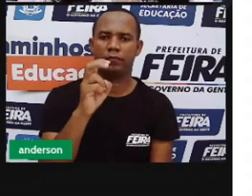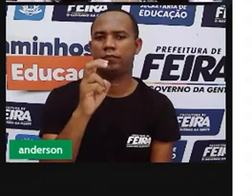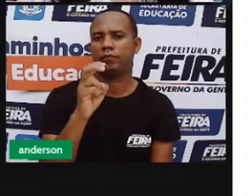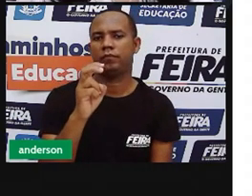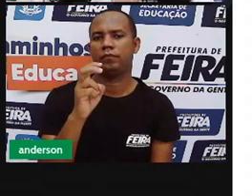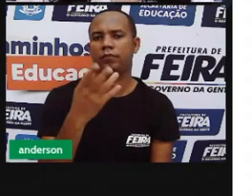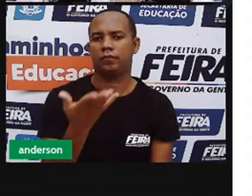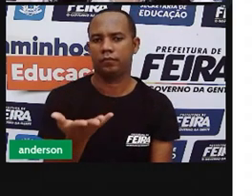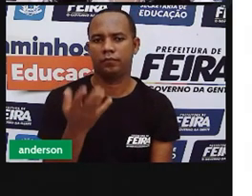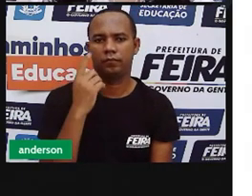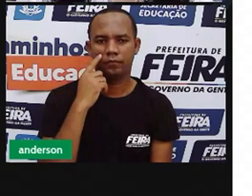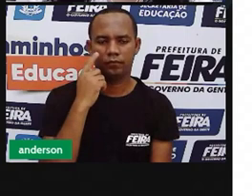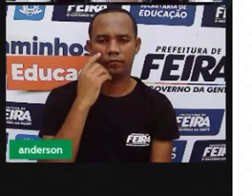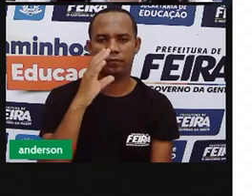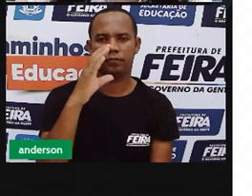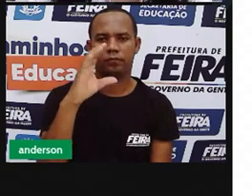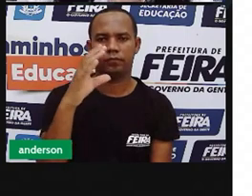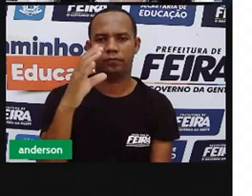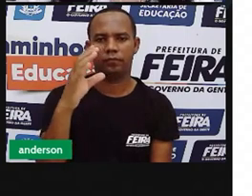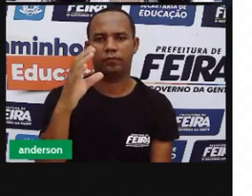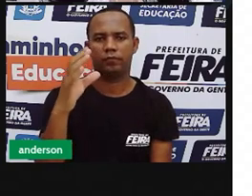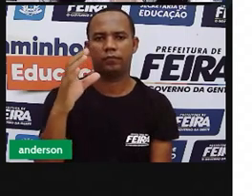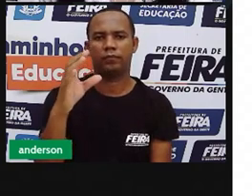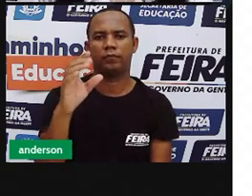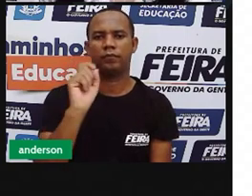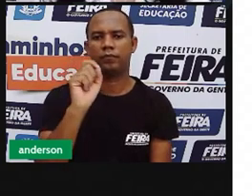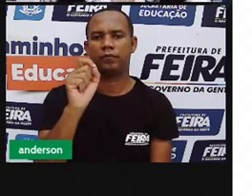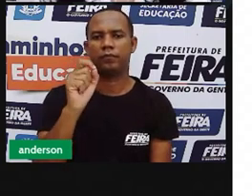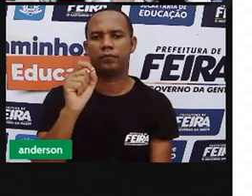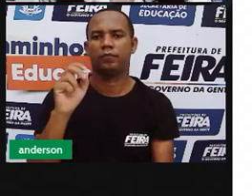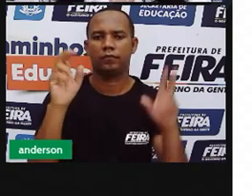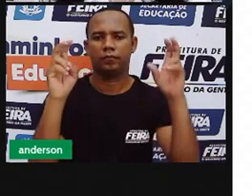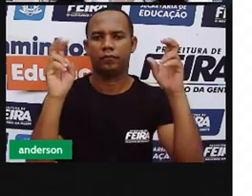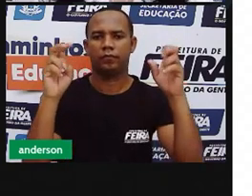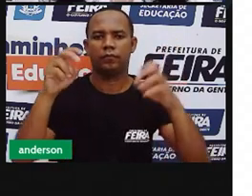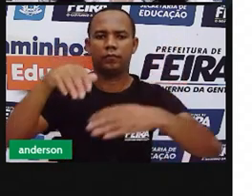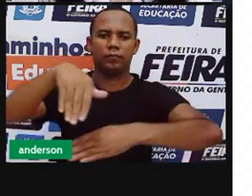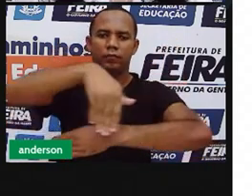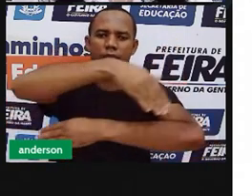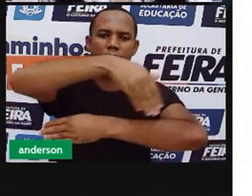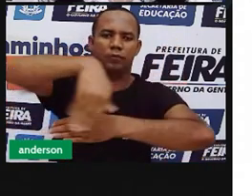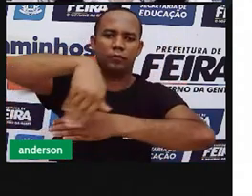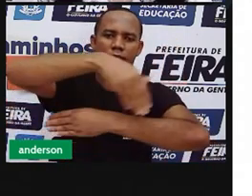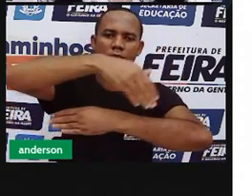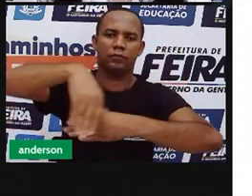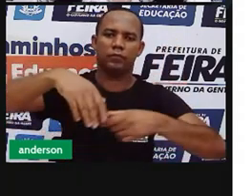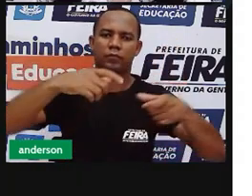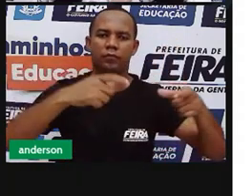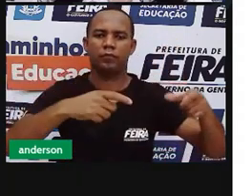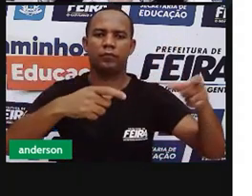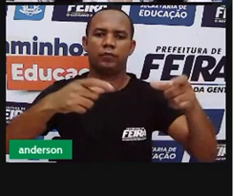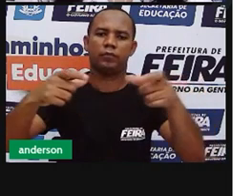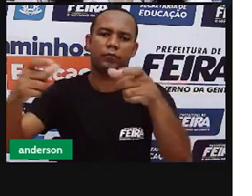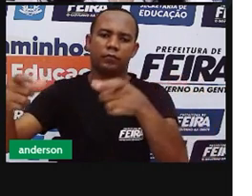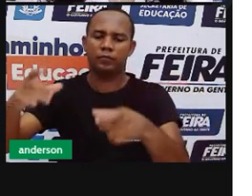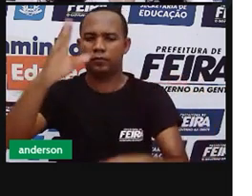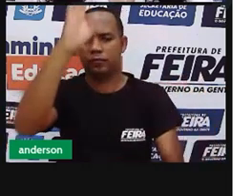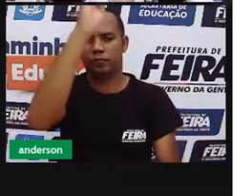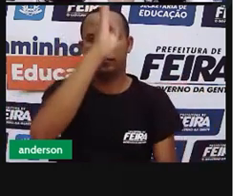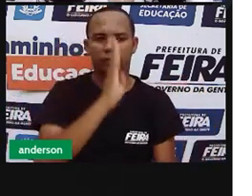manhã, contendo a rua Espaço Público. Quem conhece essa imagem aí?